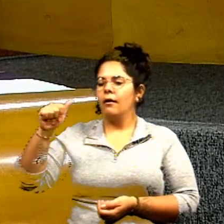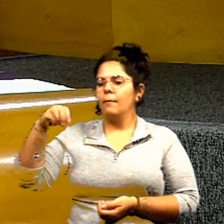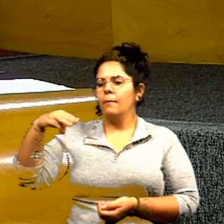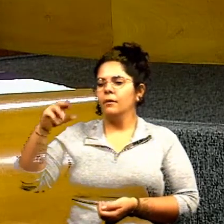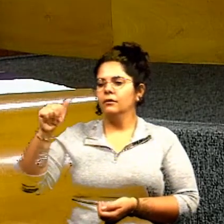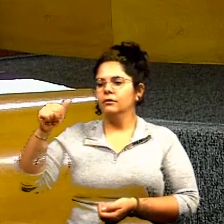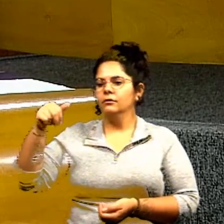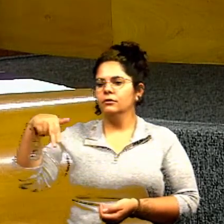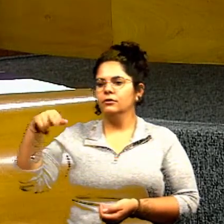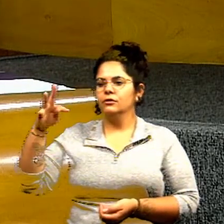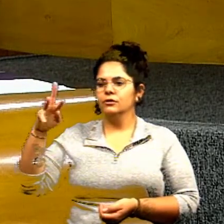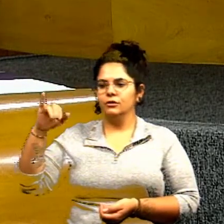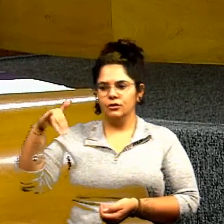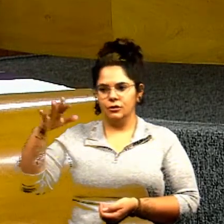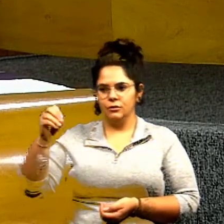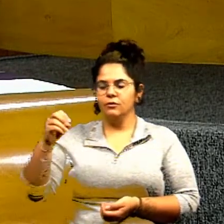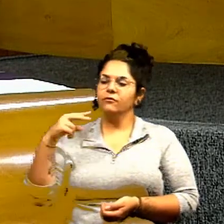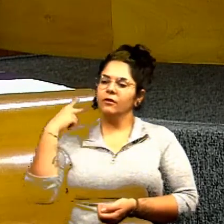realmente votaram comigo.